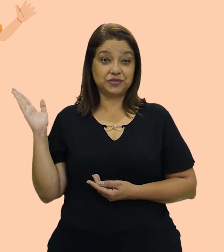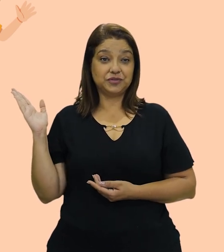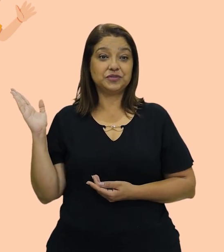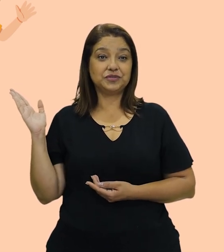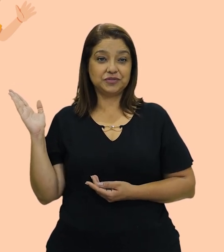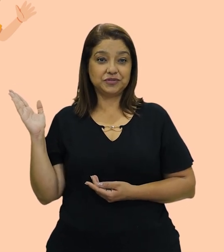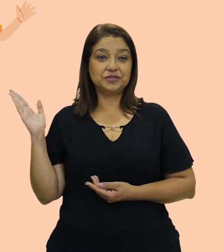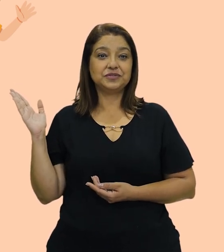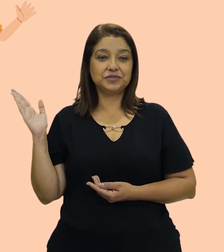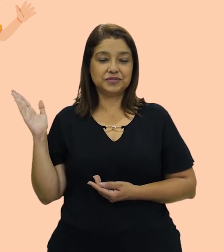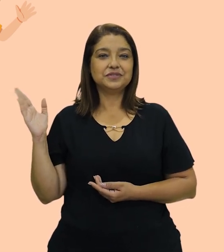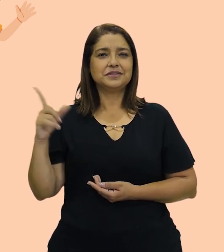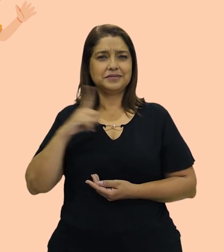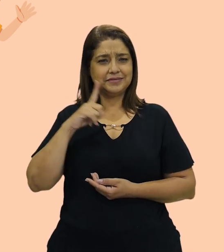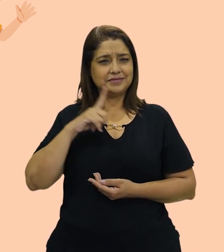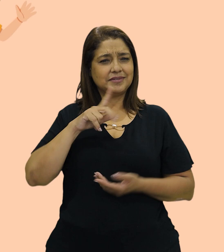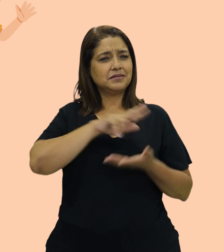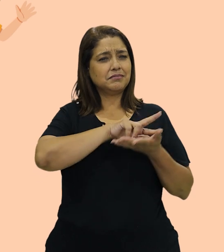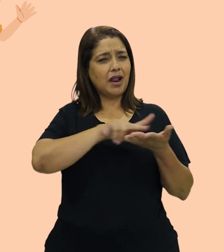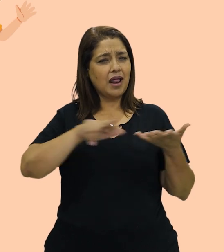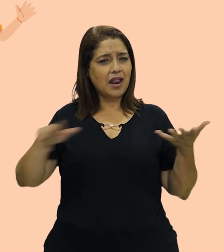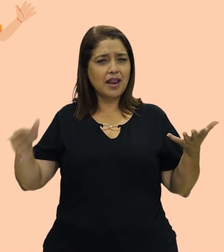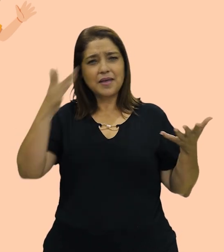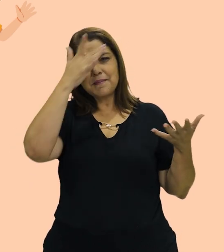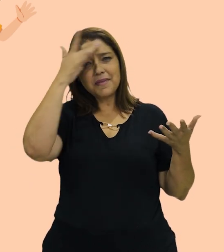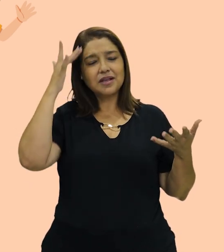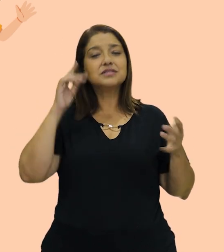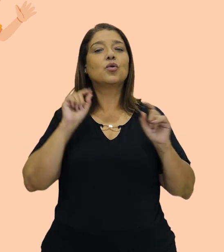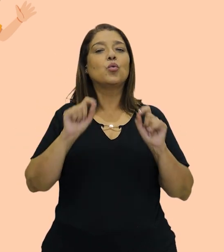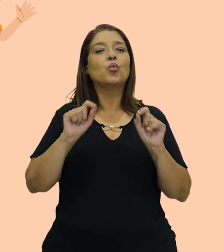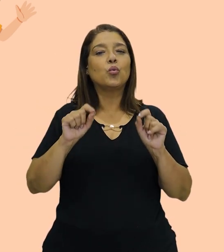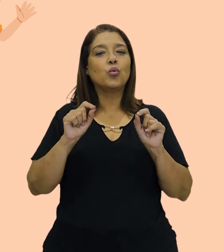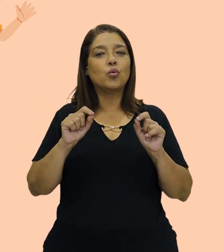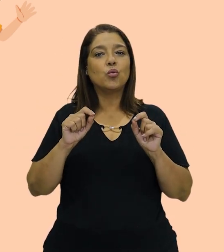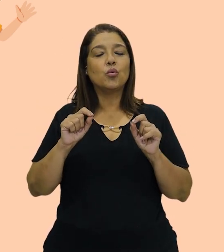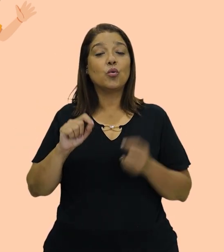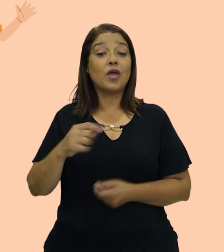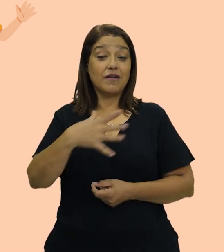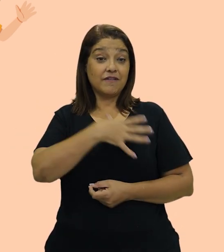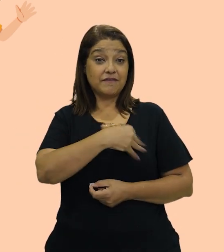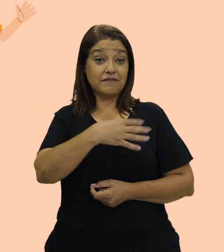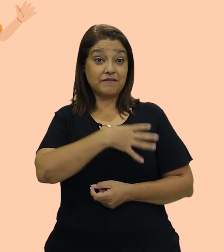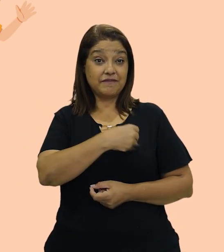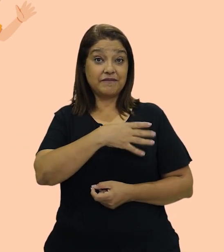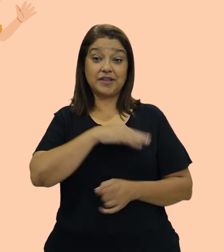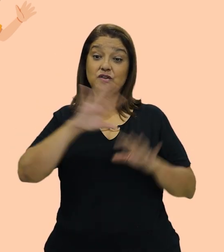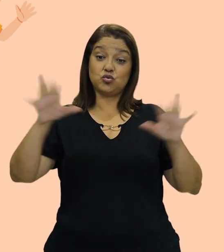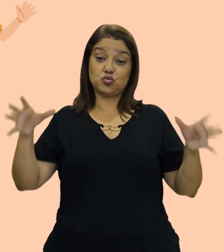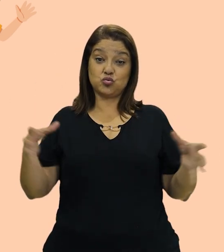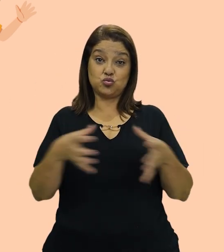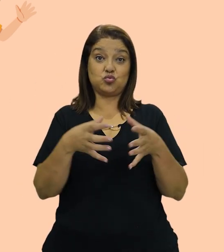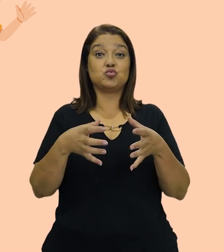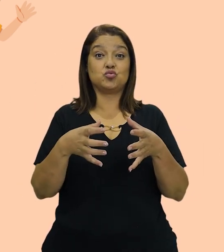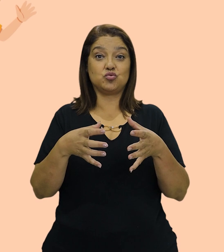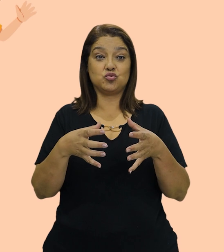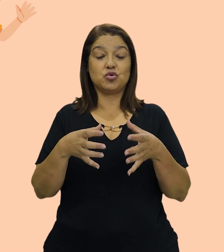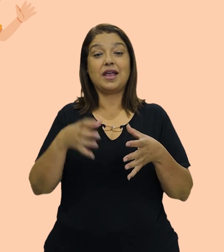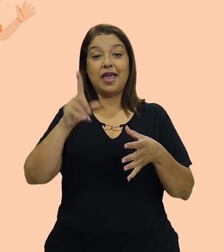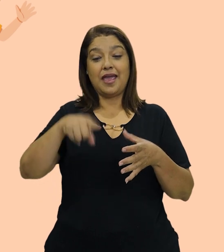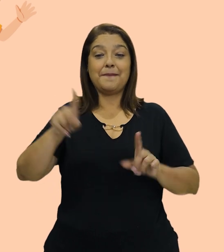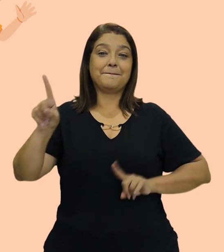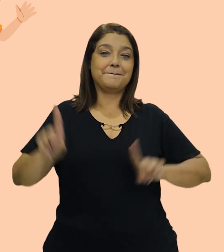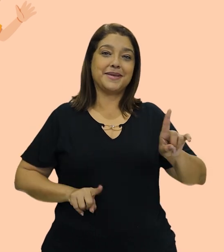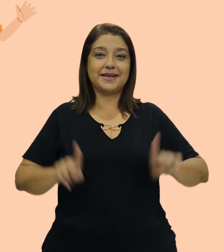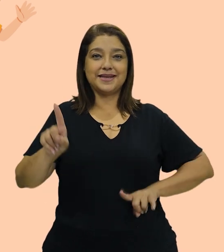aunt, temos Néfeu e os filhos deles. São chamados cousins. São os